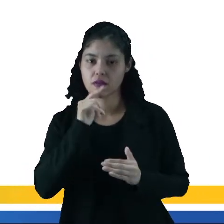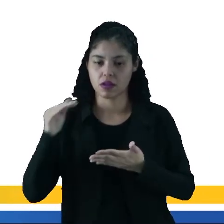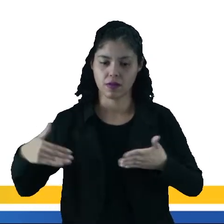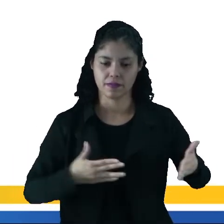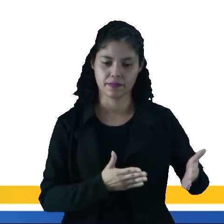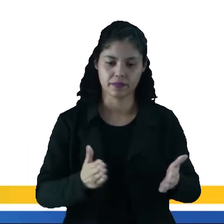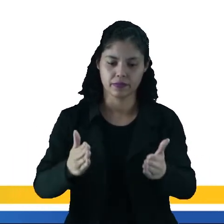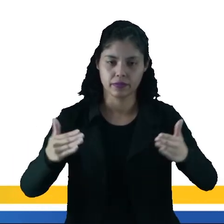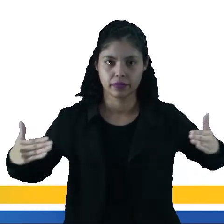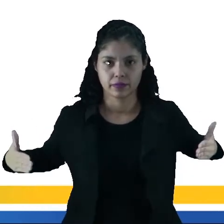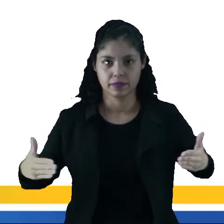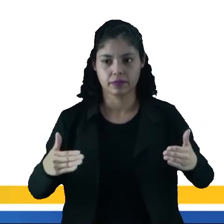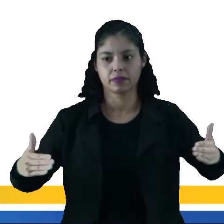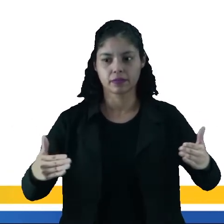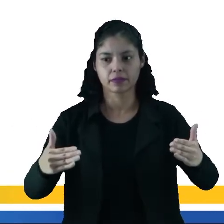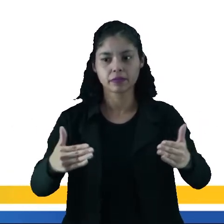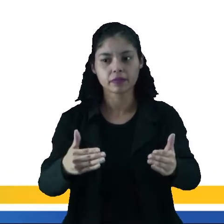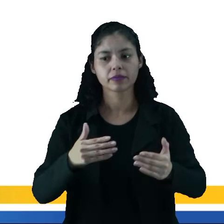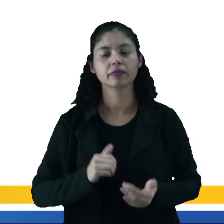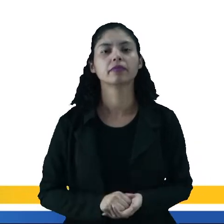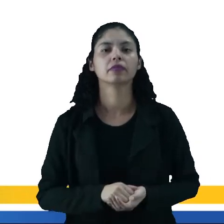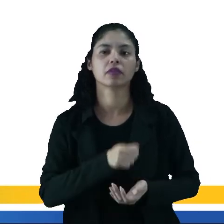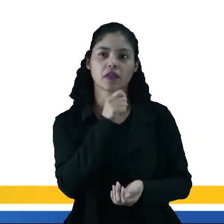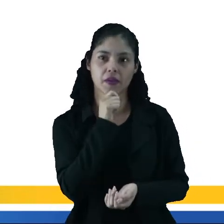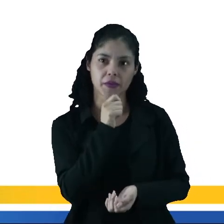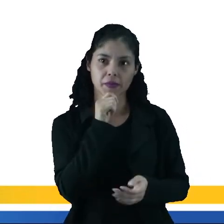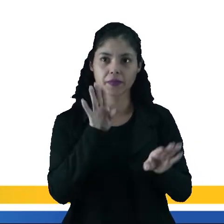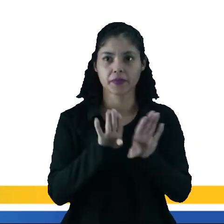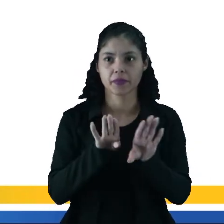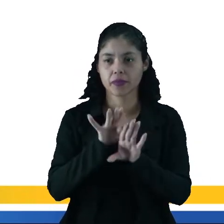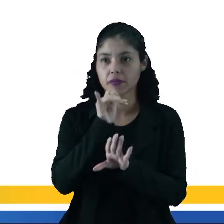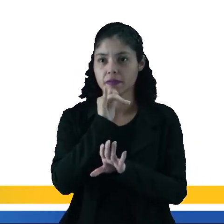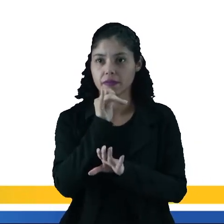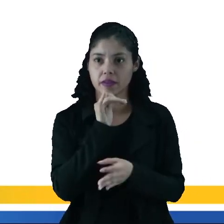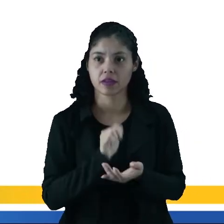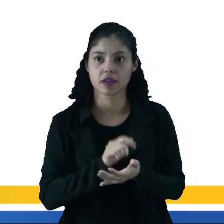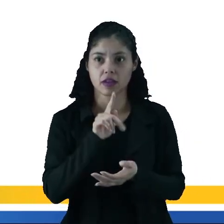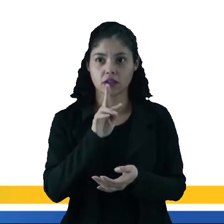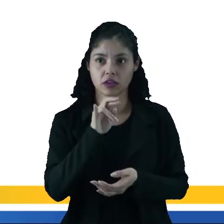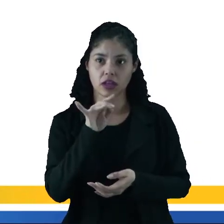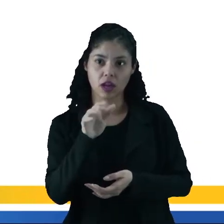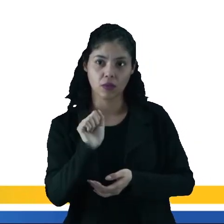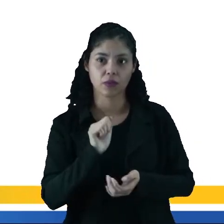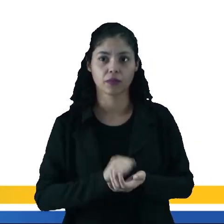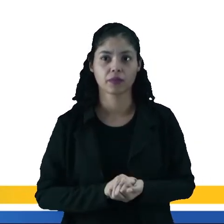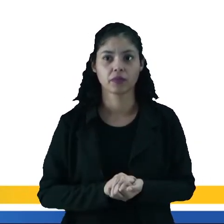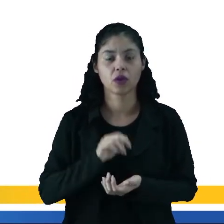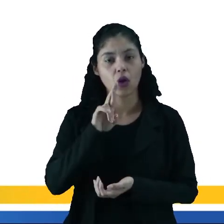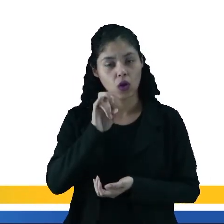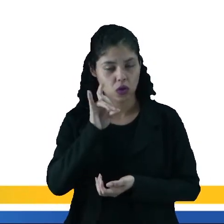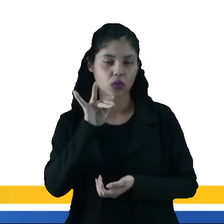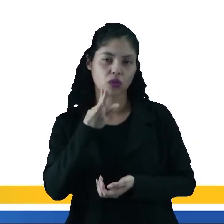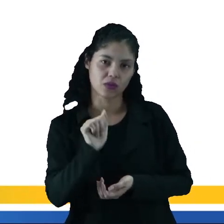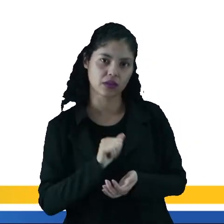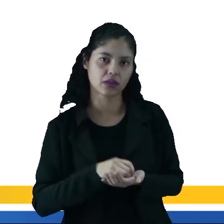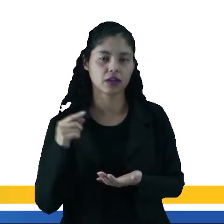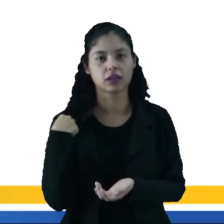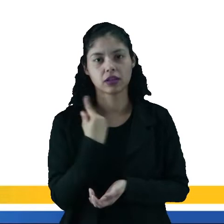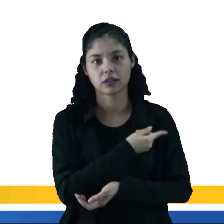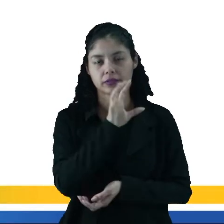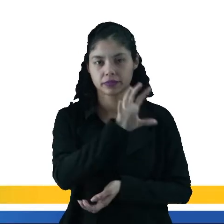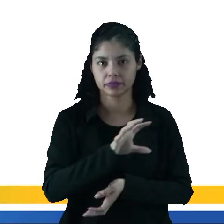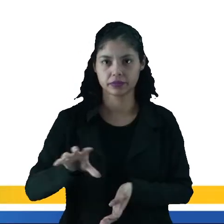de rios e lagos. E aí eu coloquei um exemplo da usina hidrelétrica de Giral em Rondônia, que faz parte da nossa região